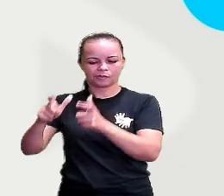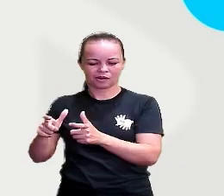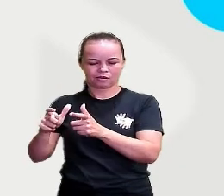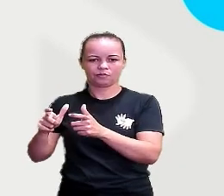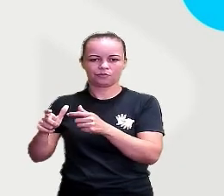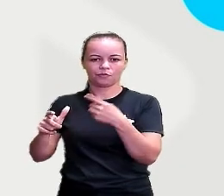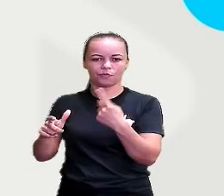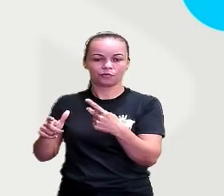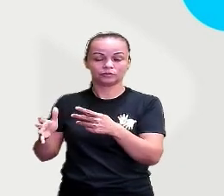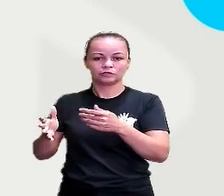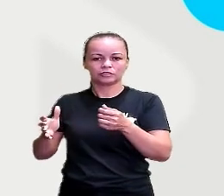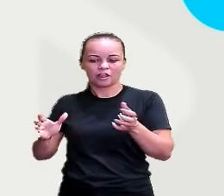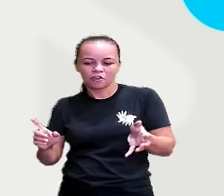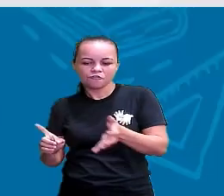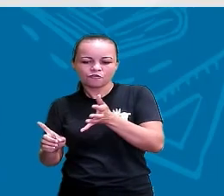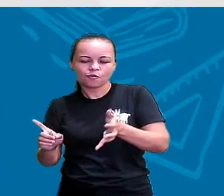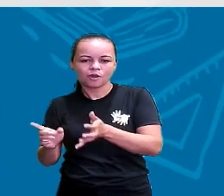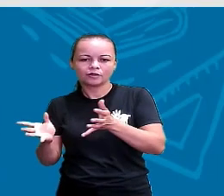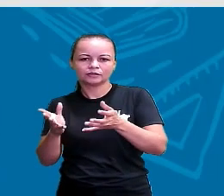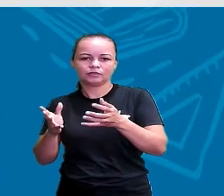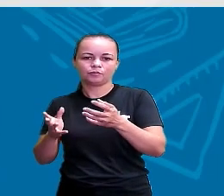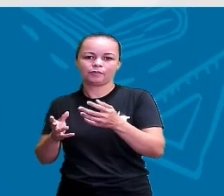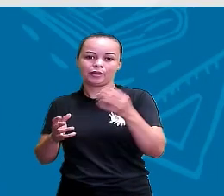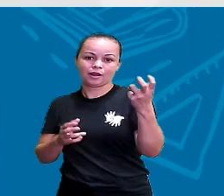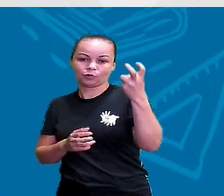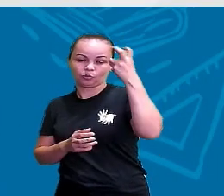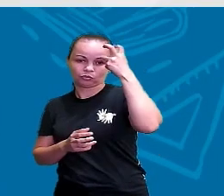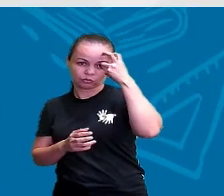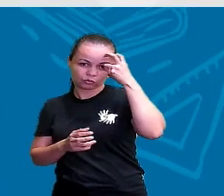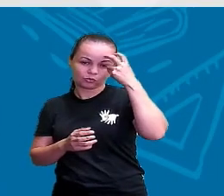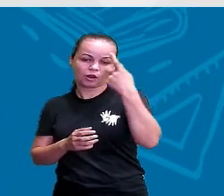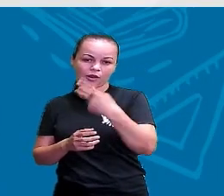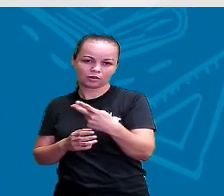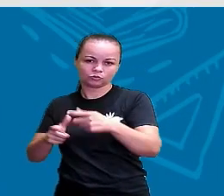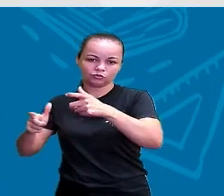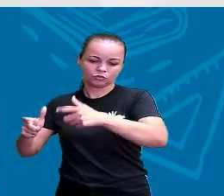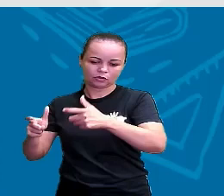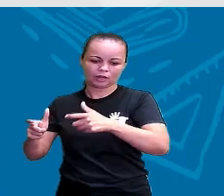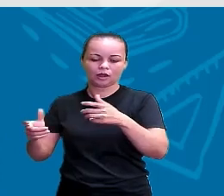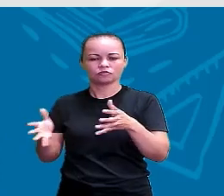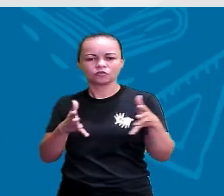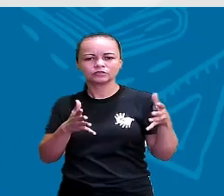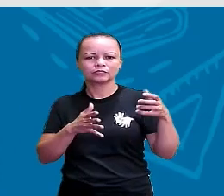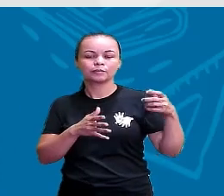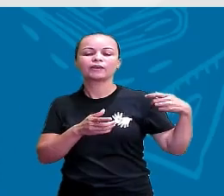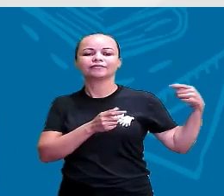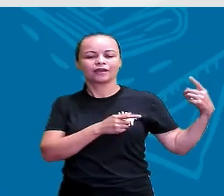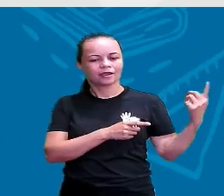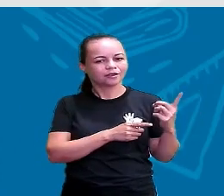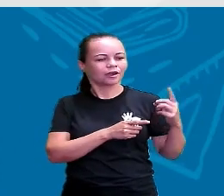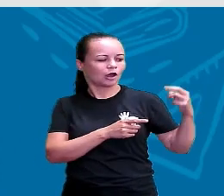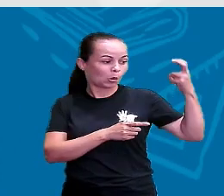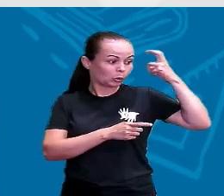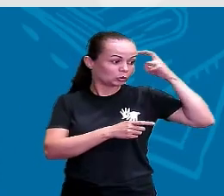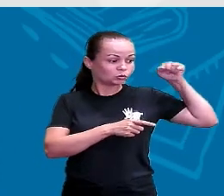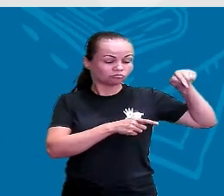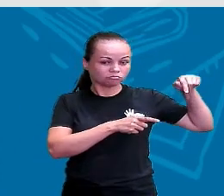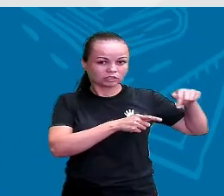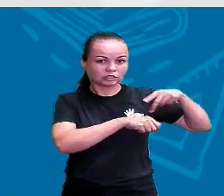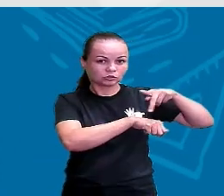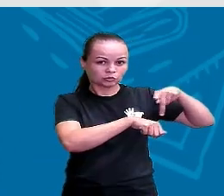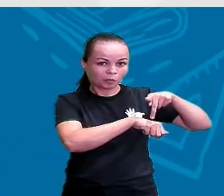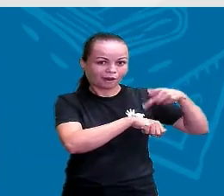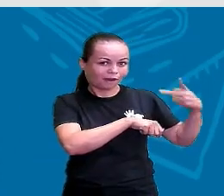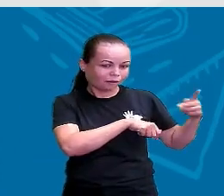de ser influenciado pela cultura daquele local que você foi morar, você também traz a sua bagagem cultural. Então, você influencia também